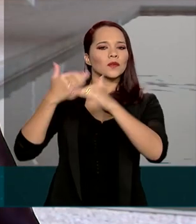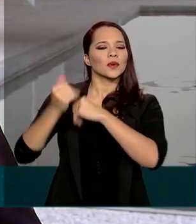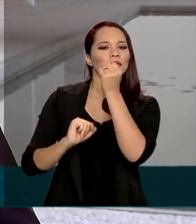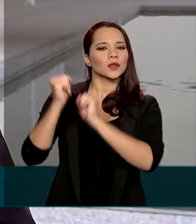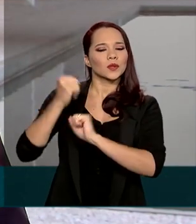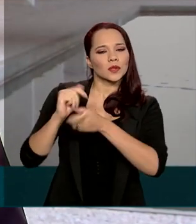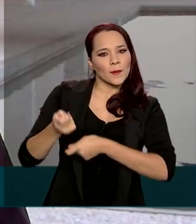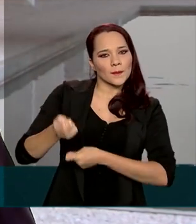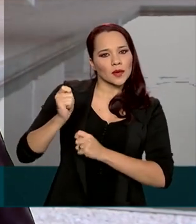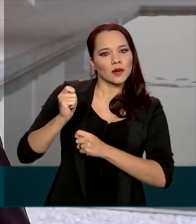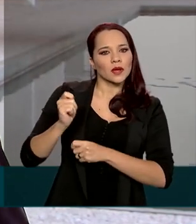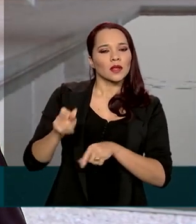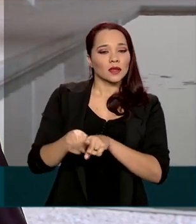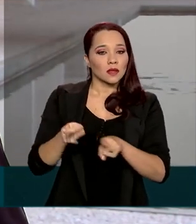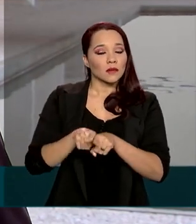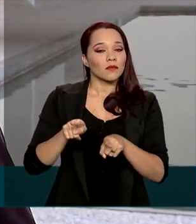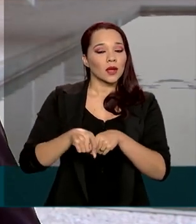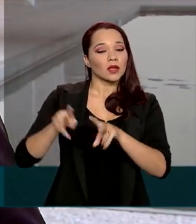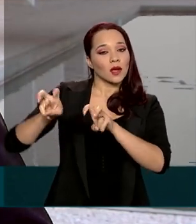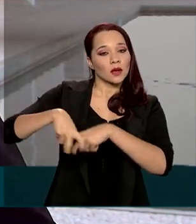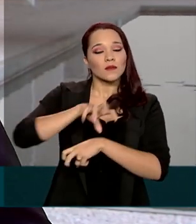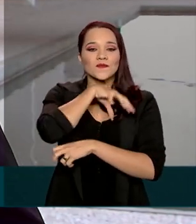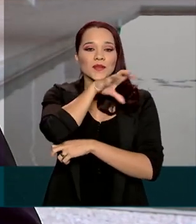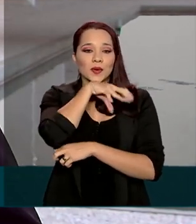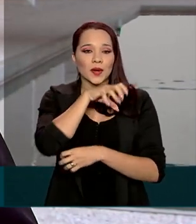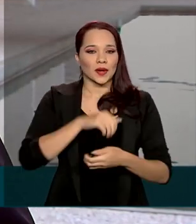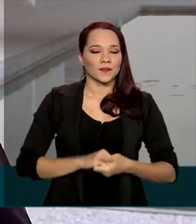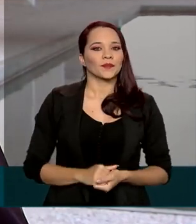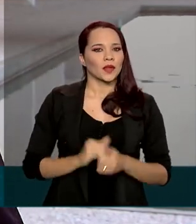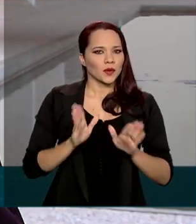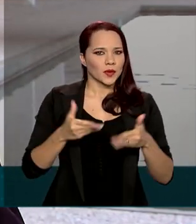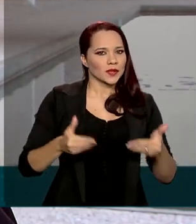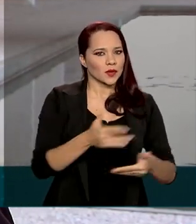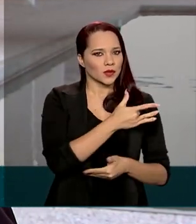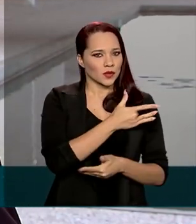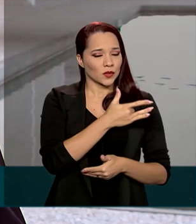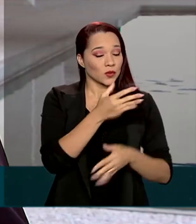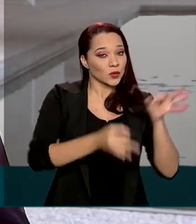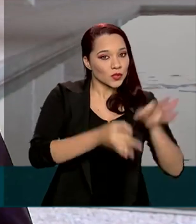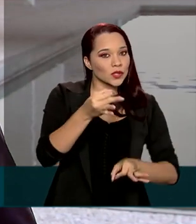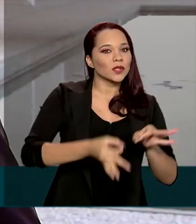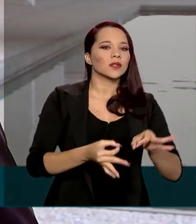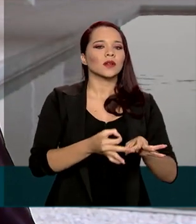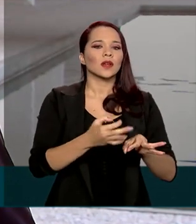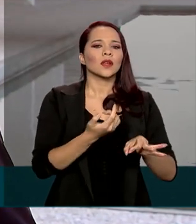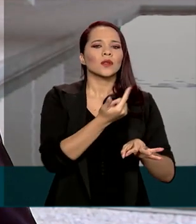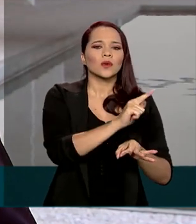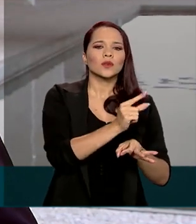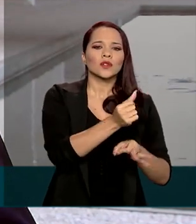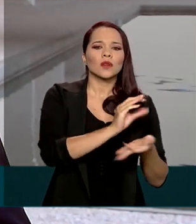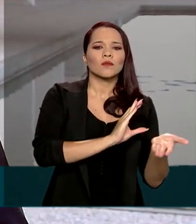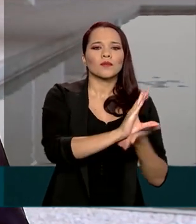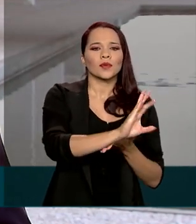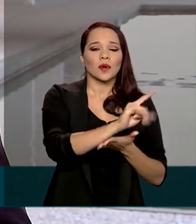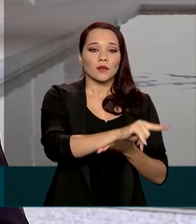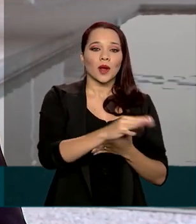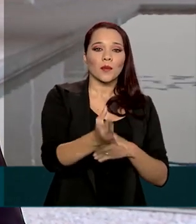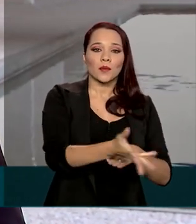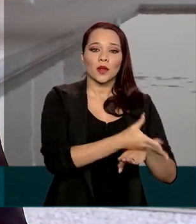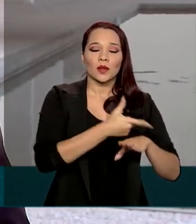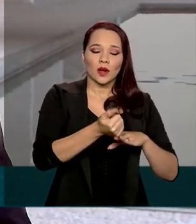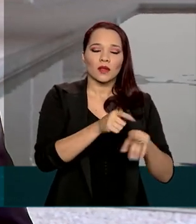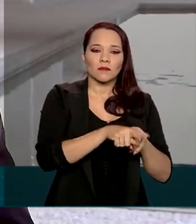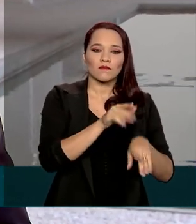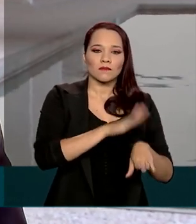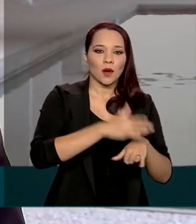pesqueira e da agropecuária sustentável. Já o Ministério da Justiça, entre outras ações, deve destinar o recurso para aprimorar e